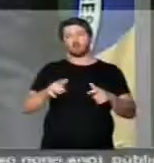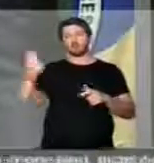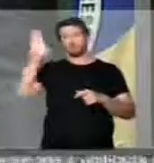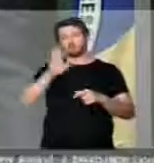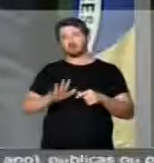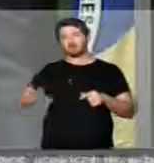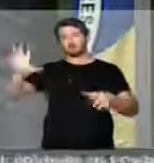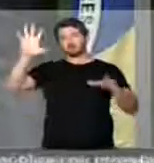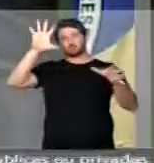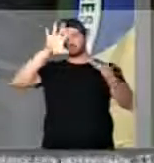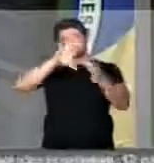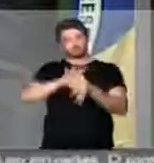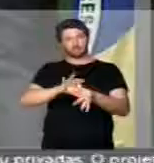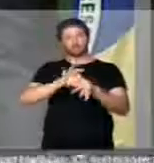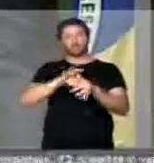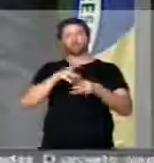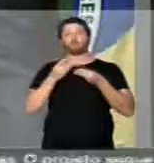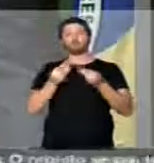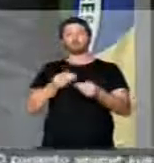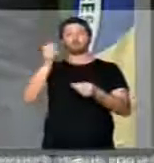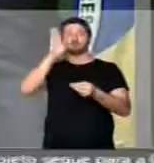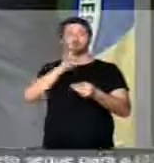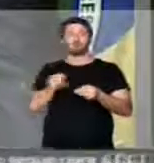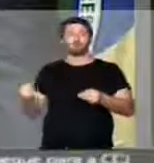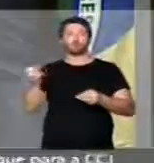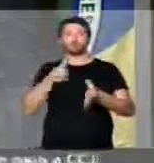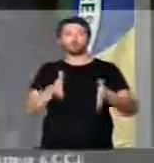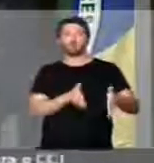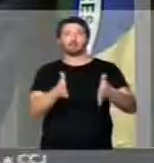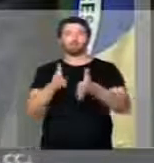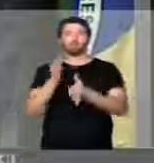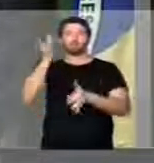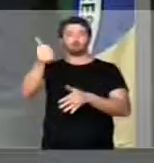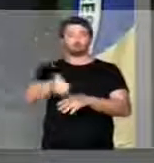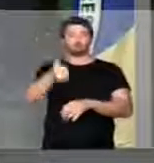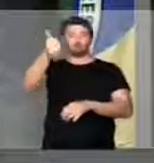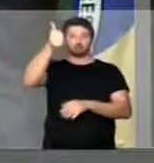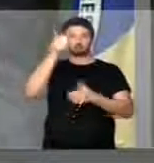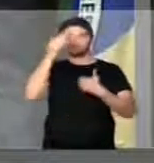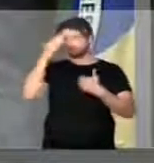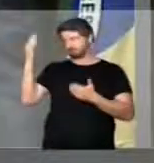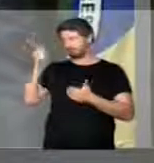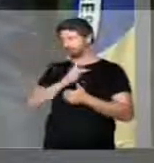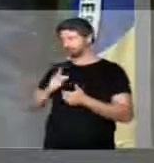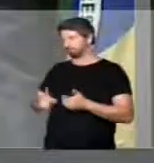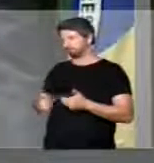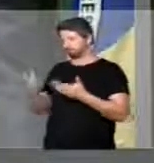momento para dar ao Brasil um novo caminho. Muito obrigado, senhor presidente.